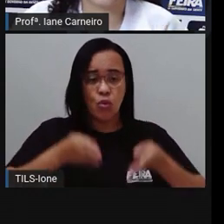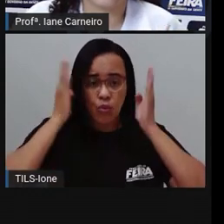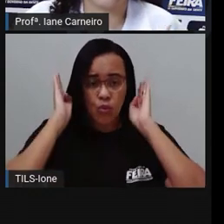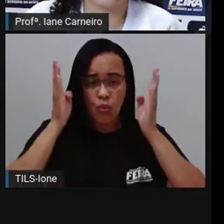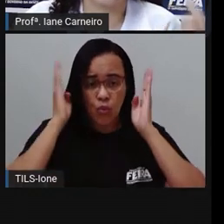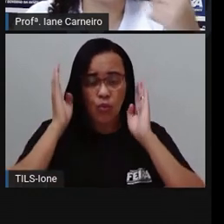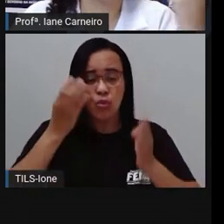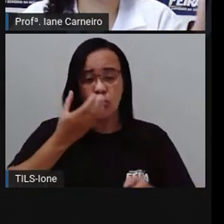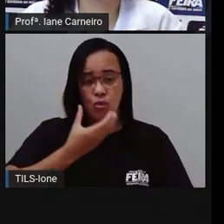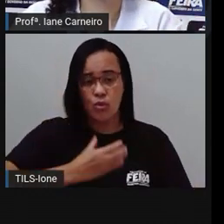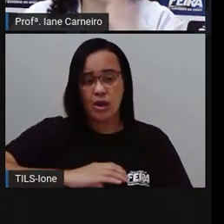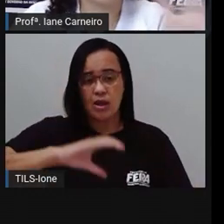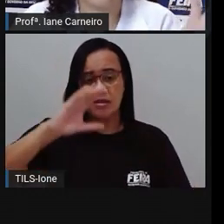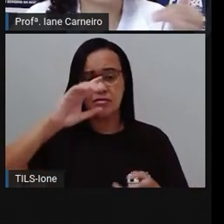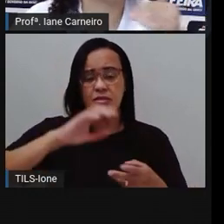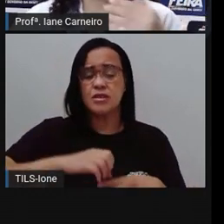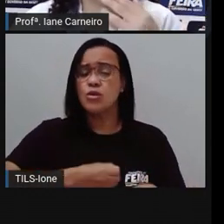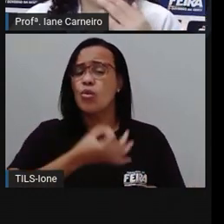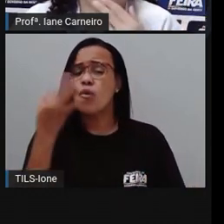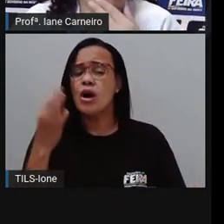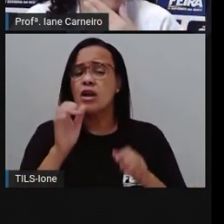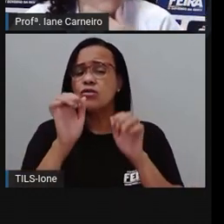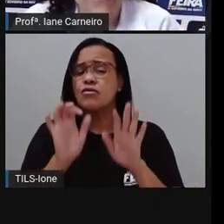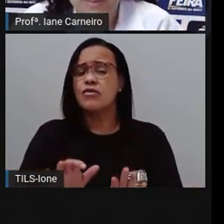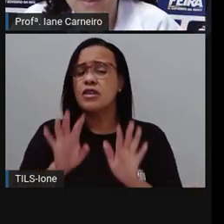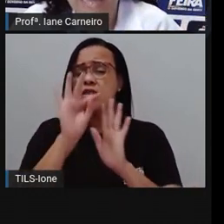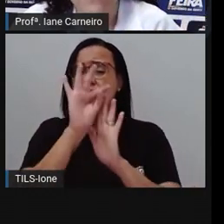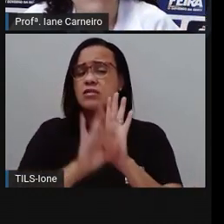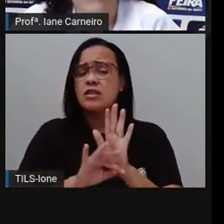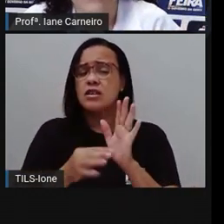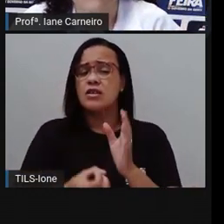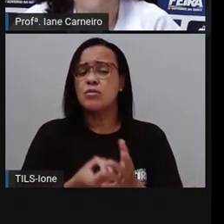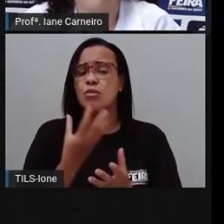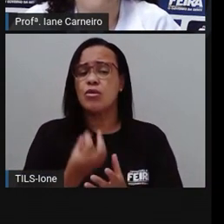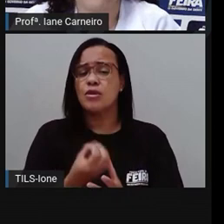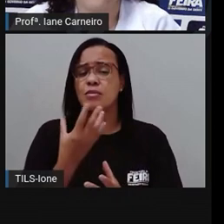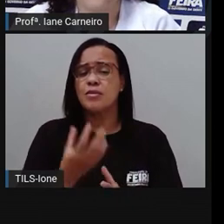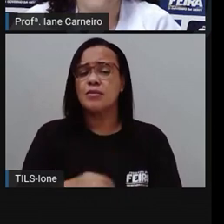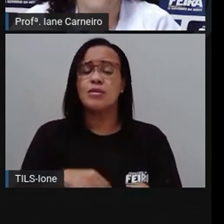elefante, com quantos animais vão ficar o poema? Vamos lá descobrir?